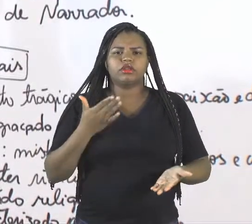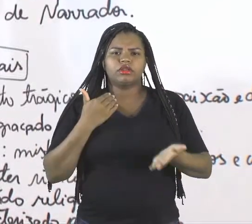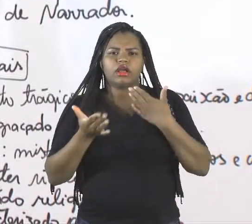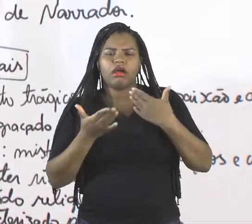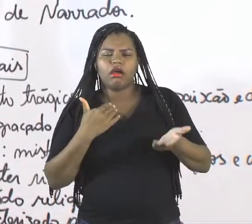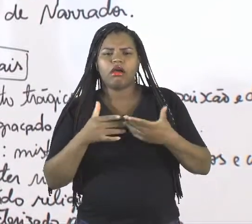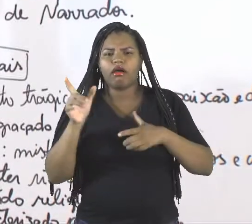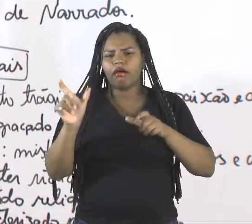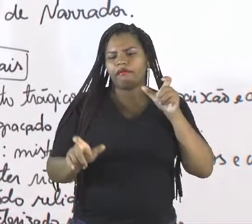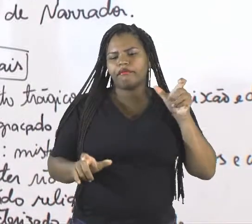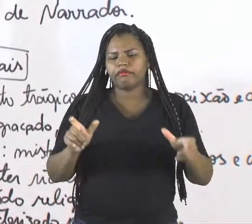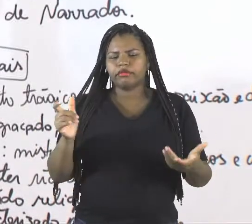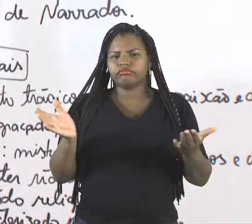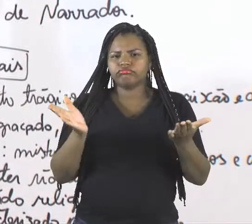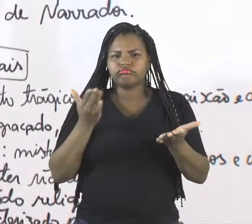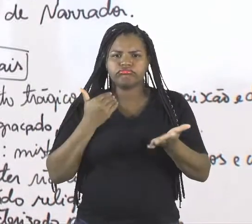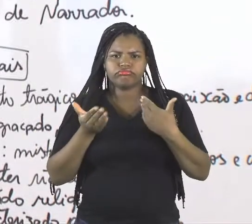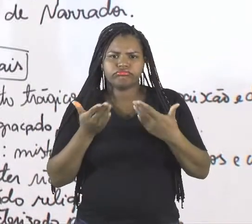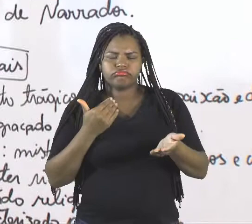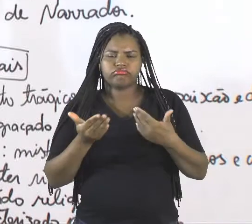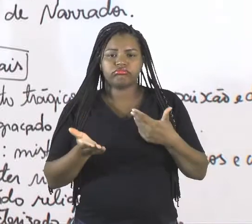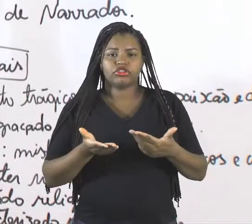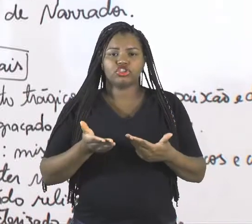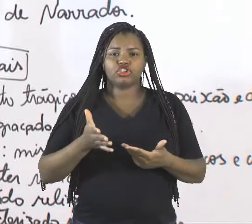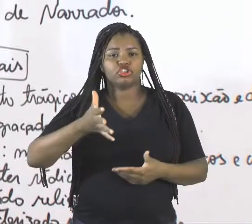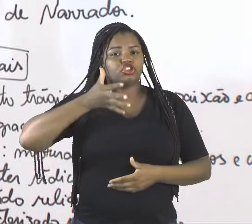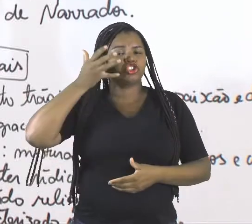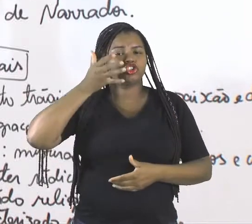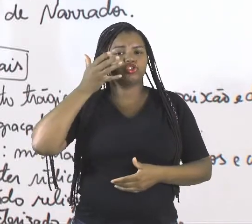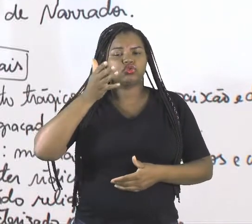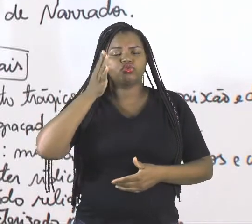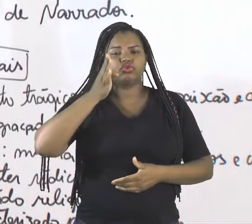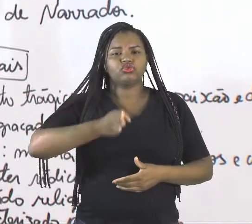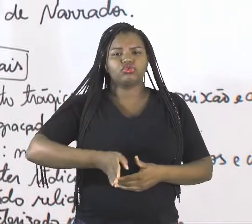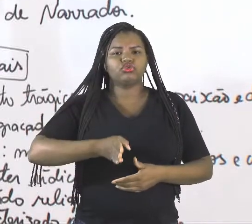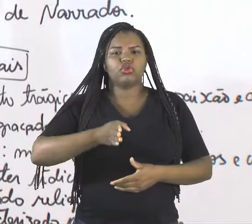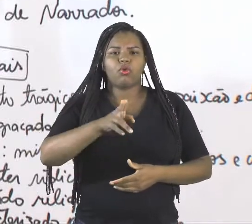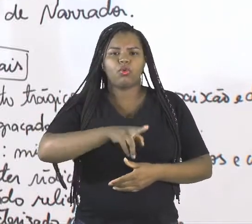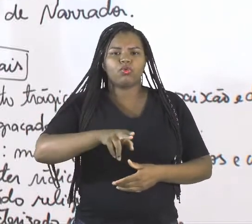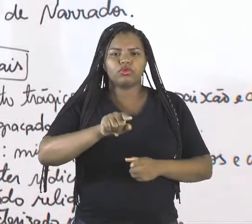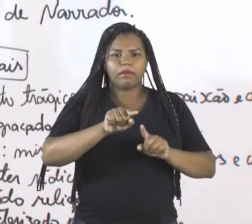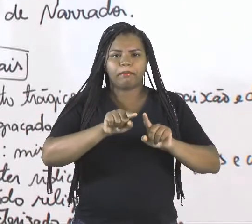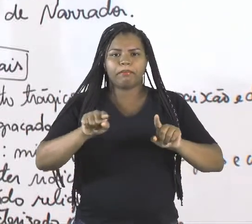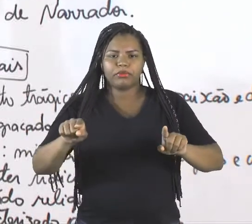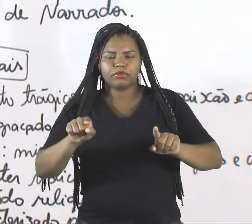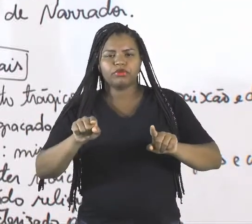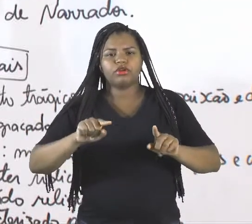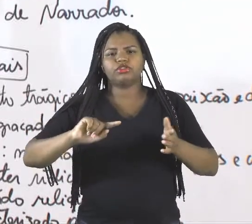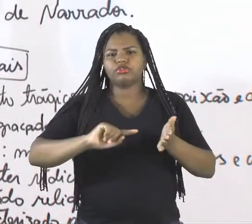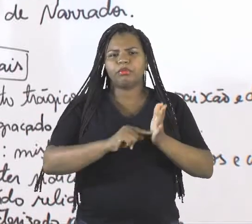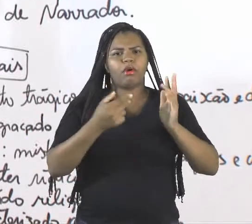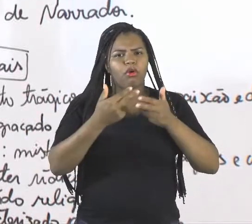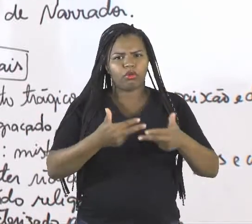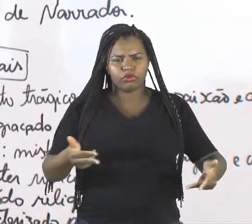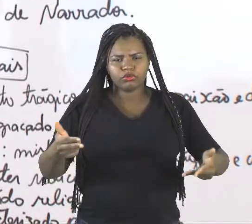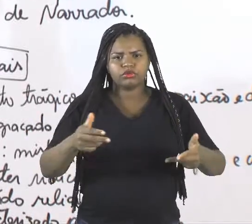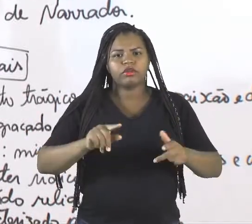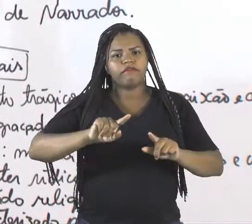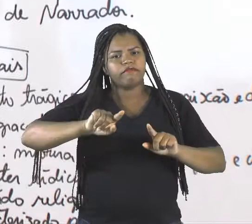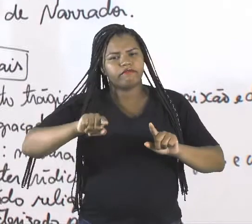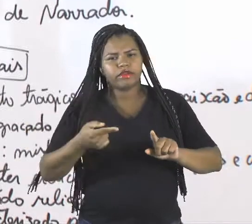personagens, discurso direto, uso de travessão, de sinais de pontuação, vírgula,